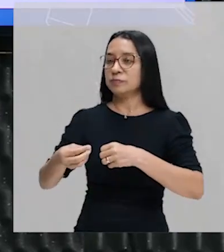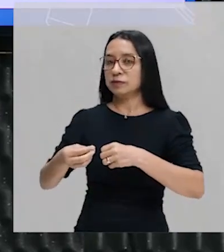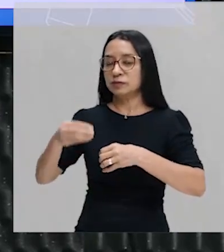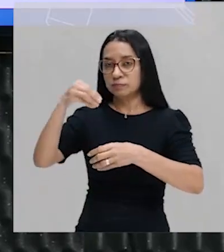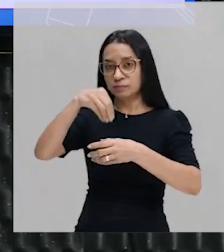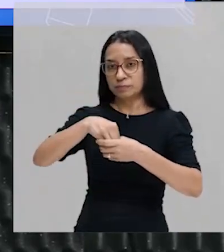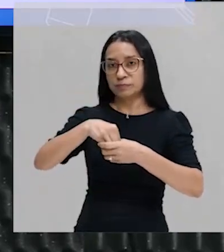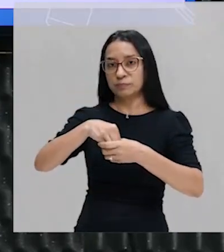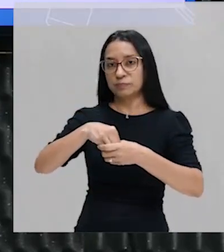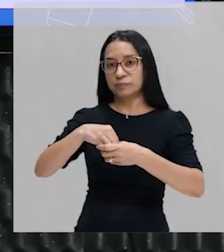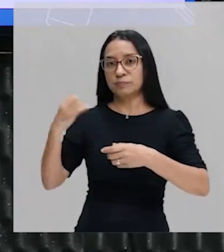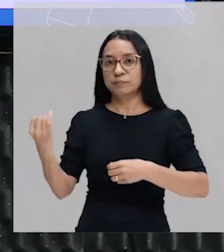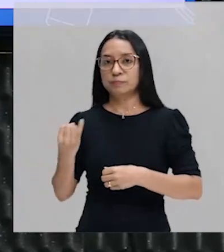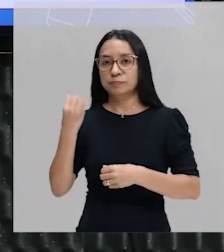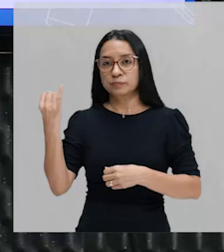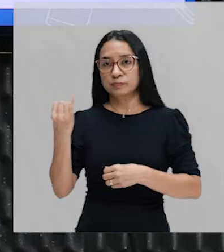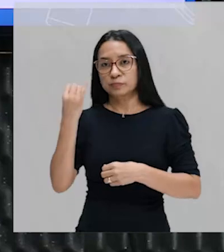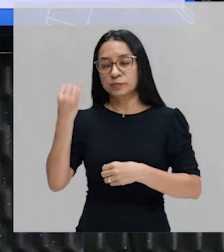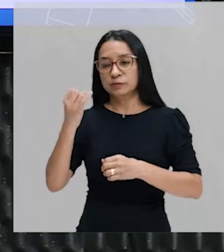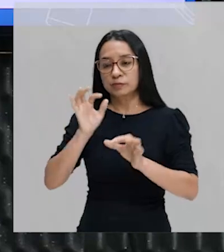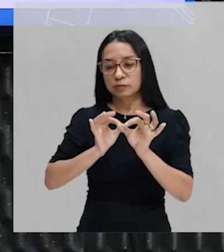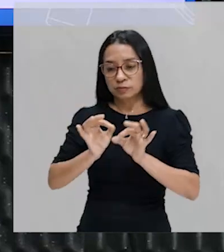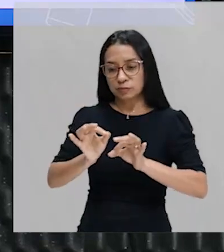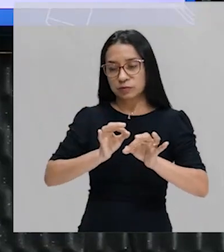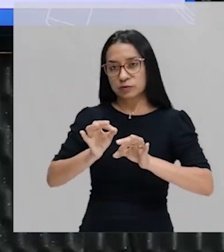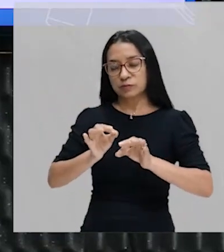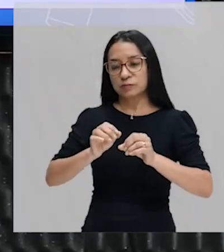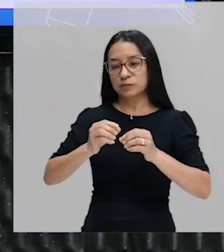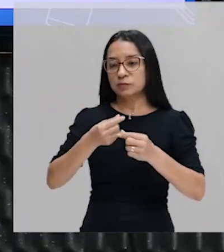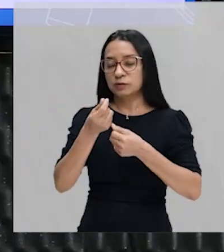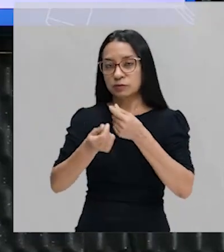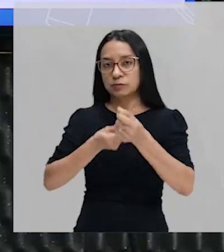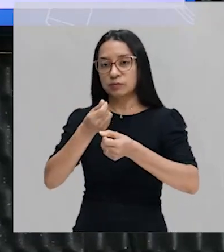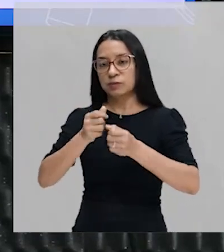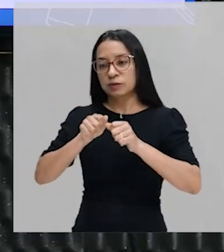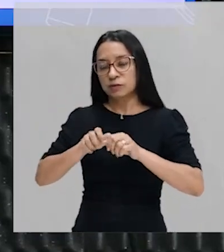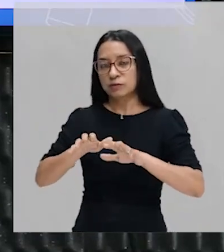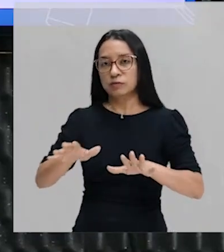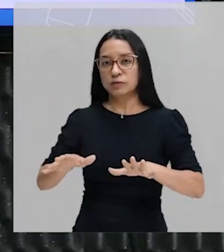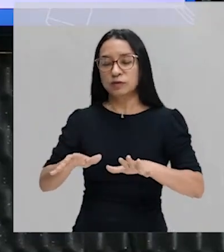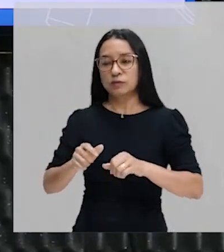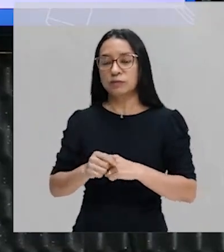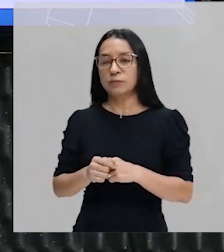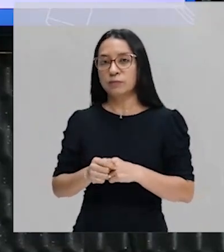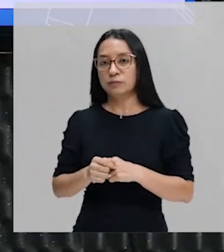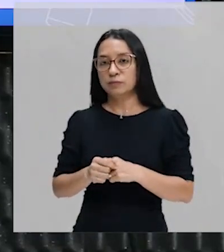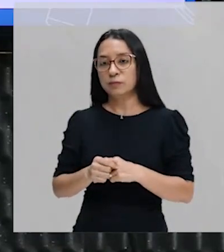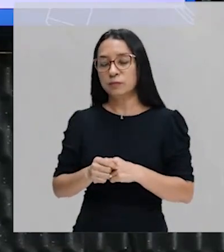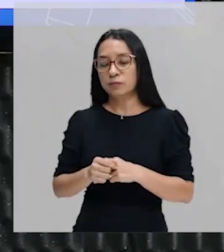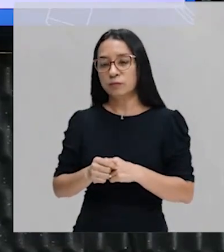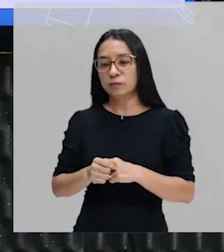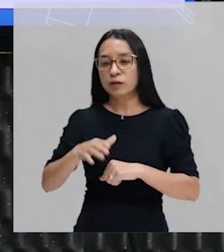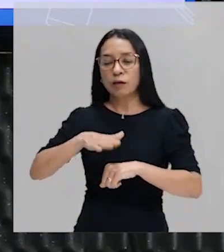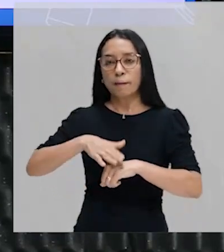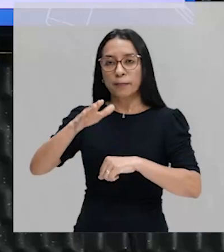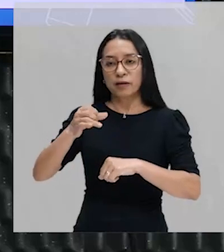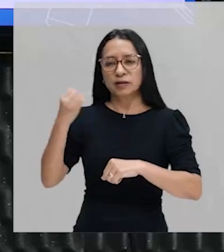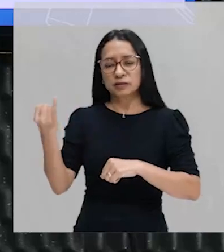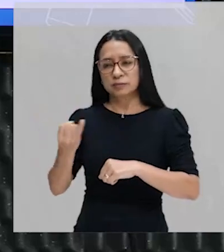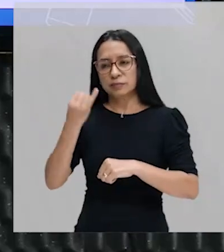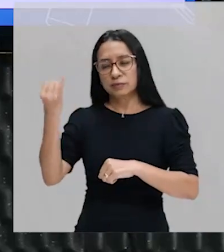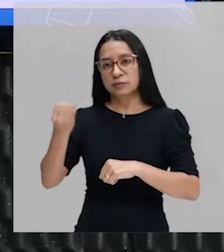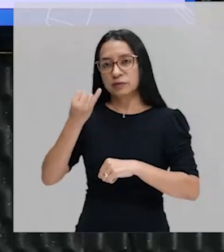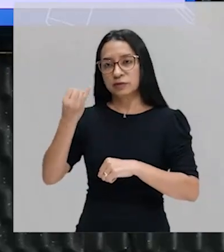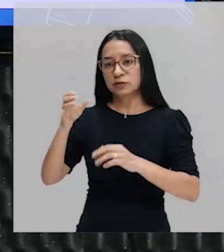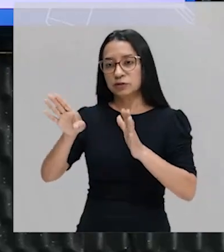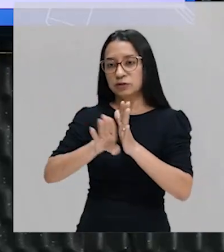ser extremamente importantes para o funcionamento dessa economia colonial. A pecuária, com certeza, foi a mais importante. A pecuária, inclusive,